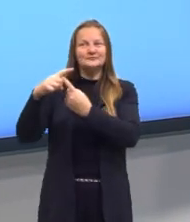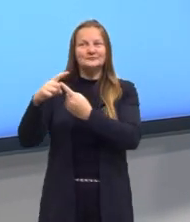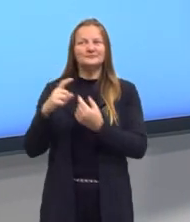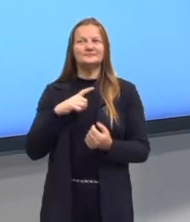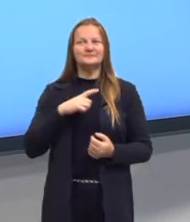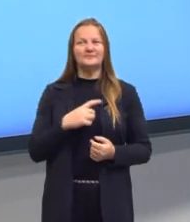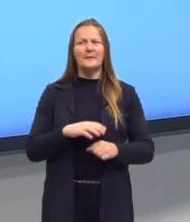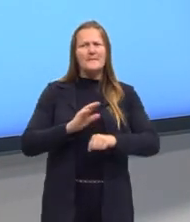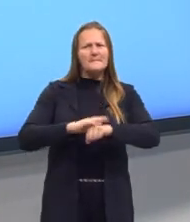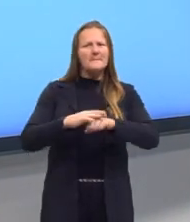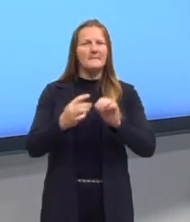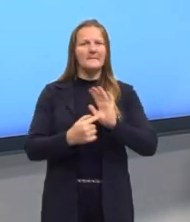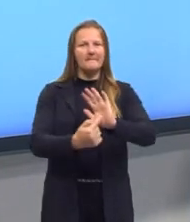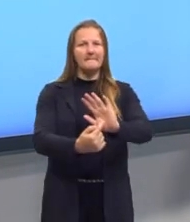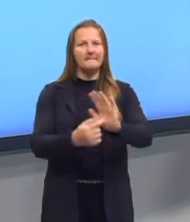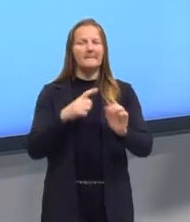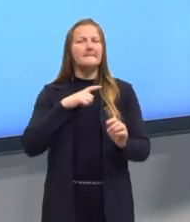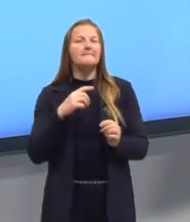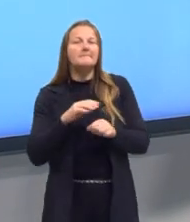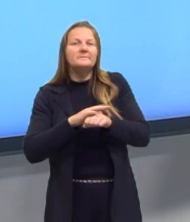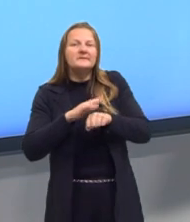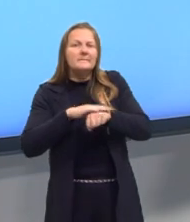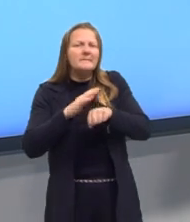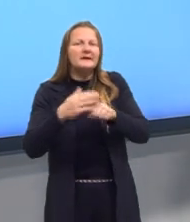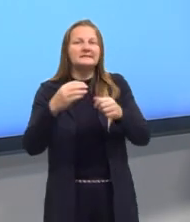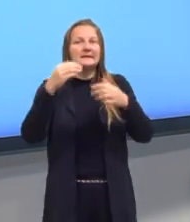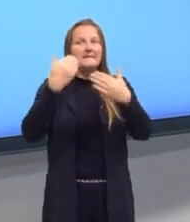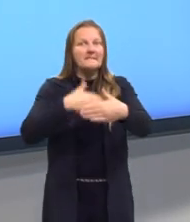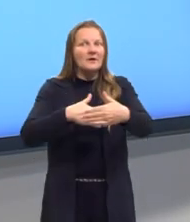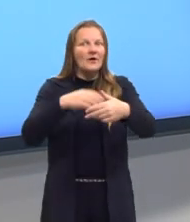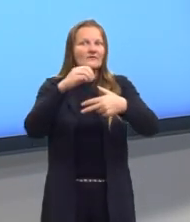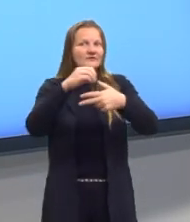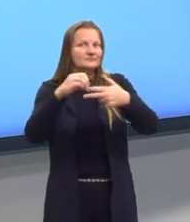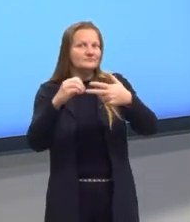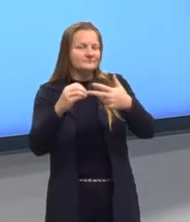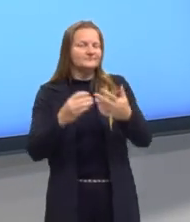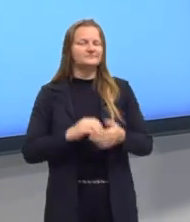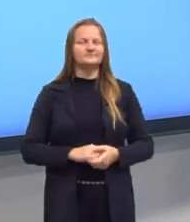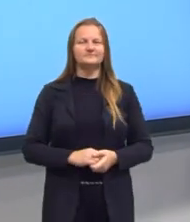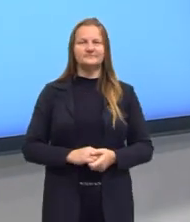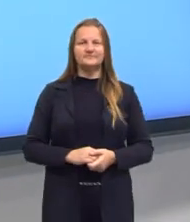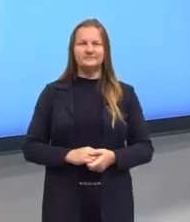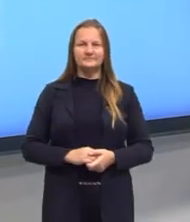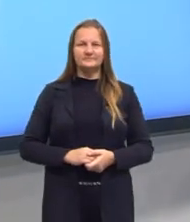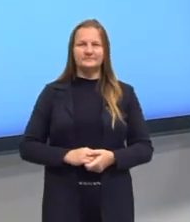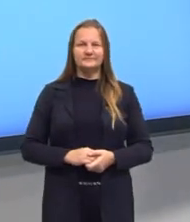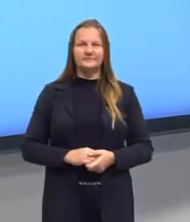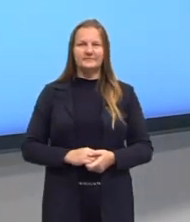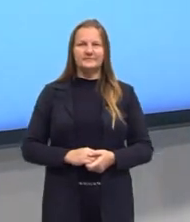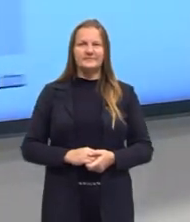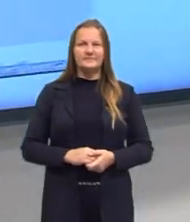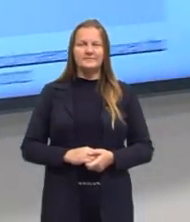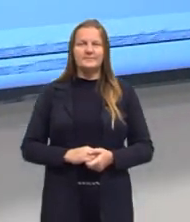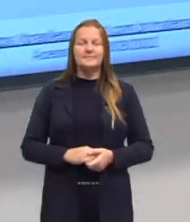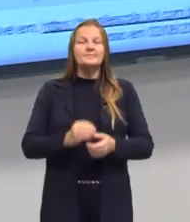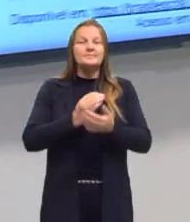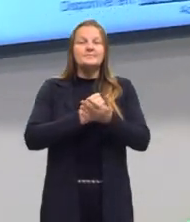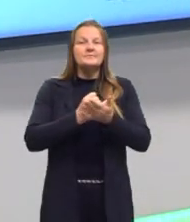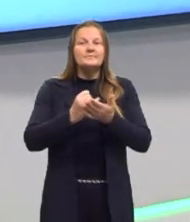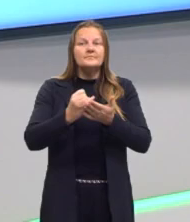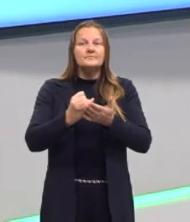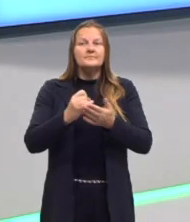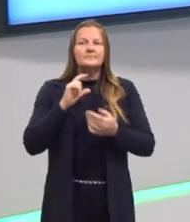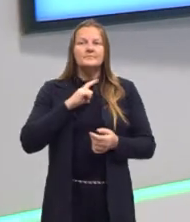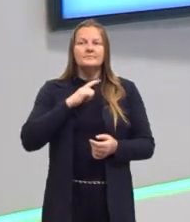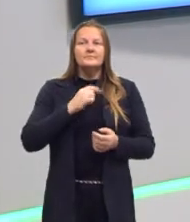que mais aparecem, que são mais comuns aí nas questões do Enem. Para a gente dar então início, nós vamos